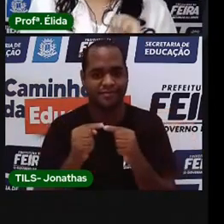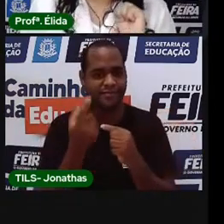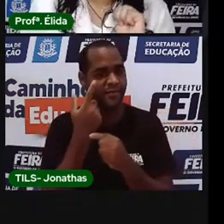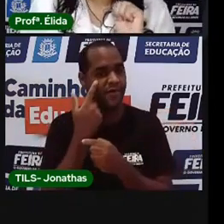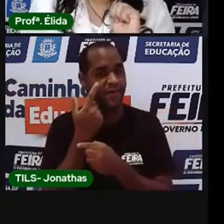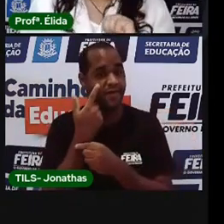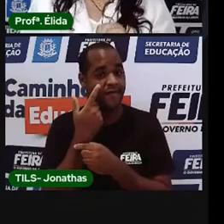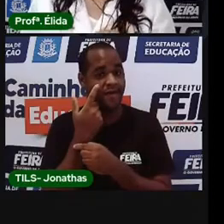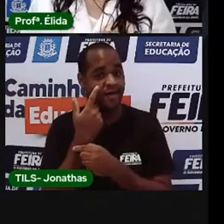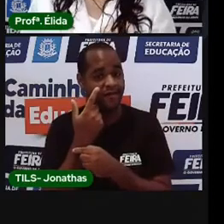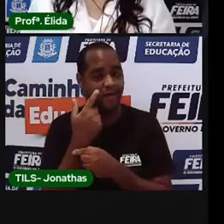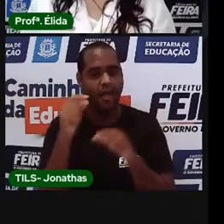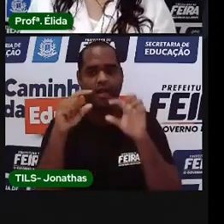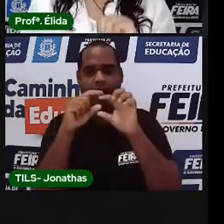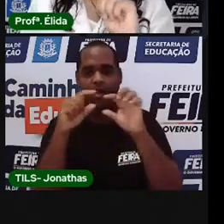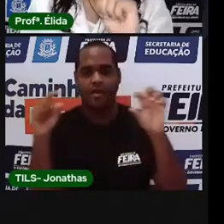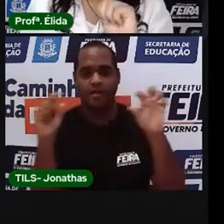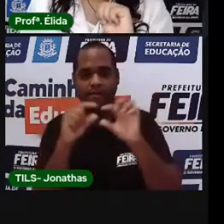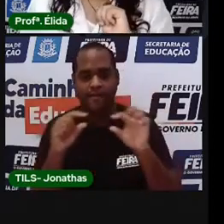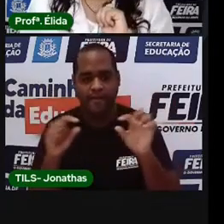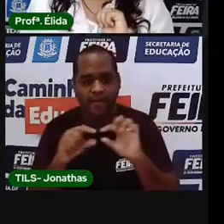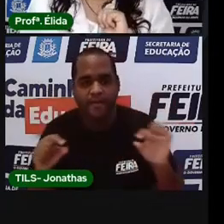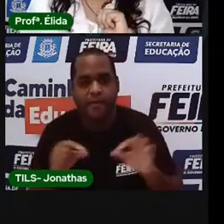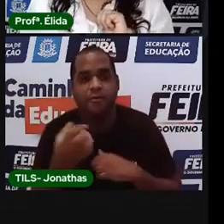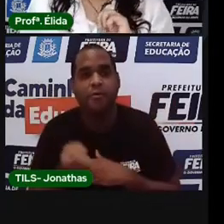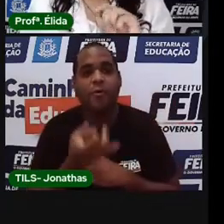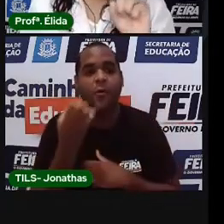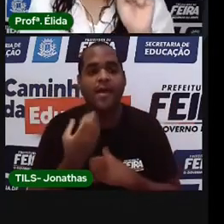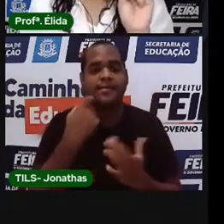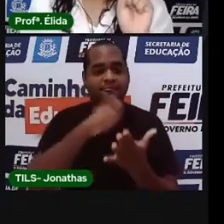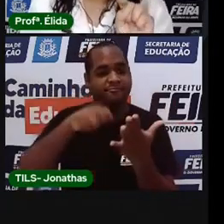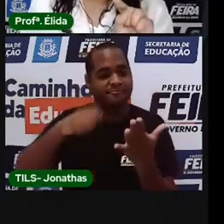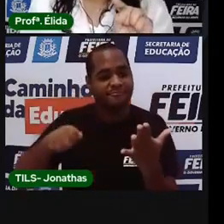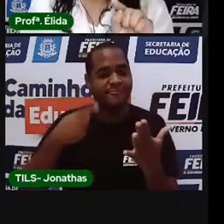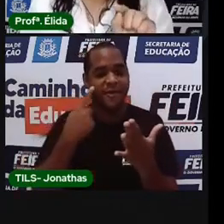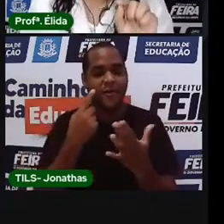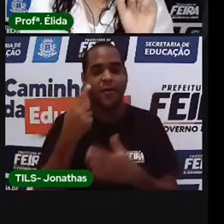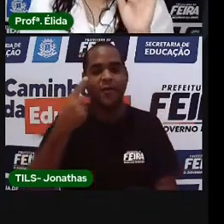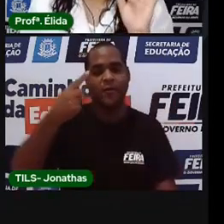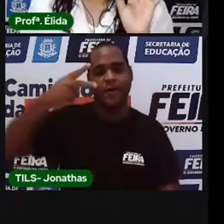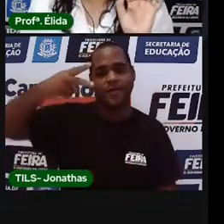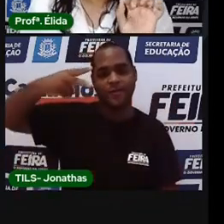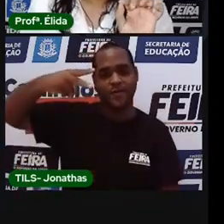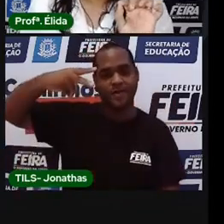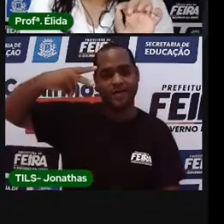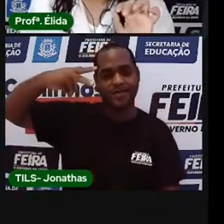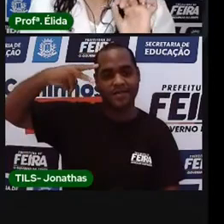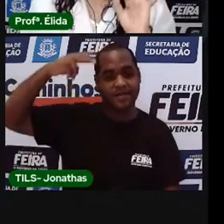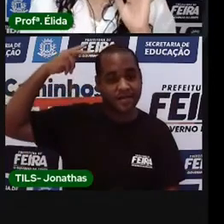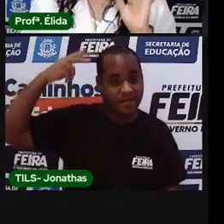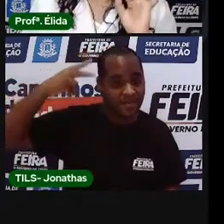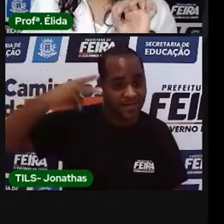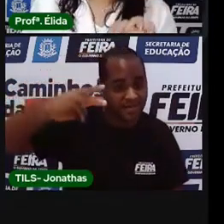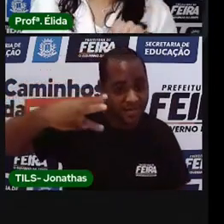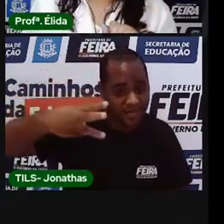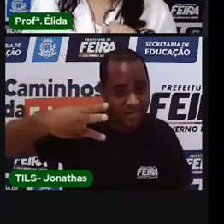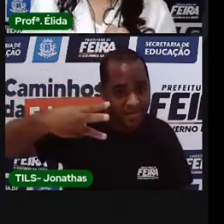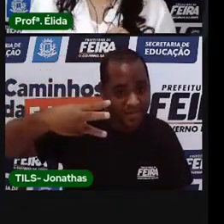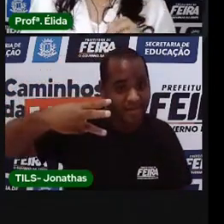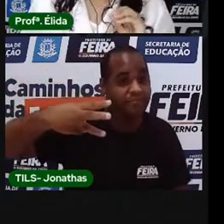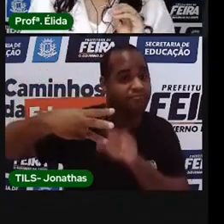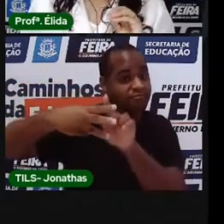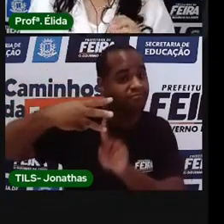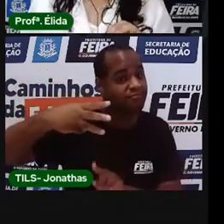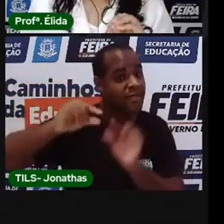contar quantas linhas foi escrito o assunto? Uma, duas, três.